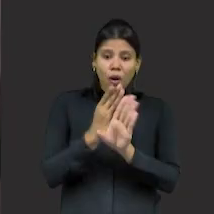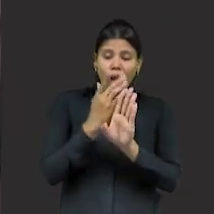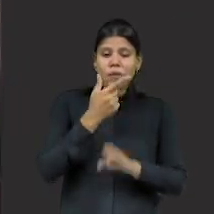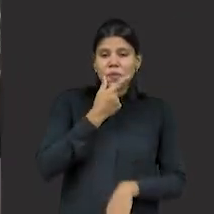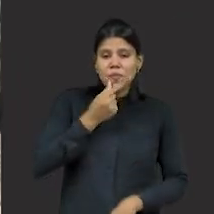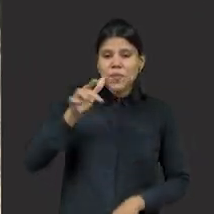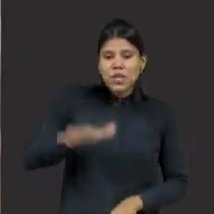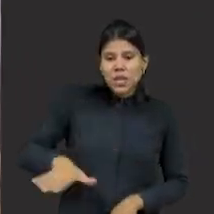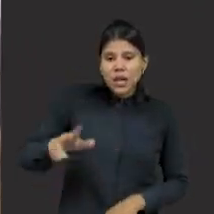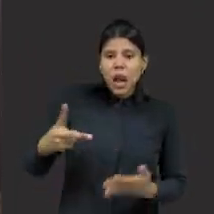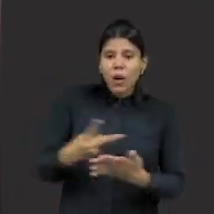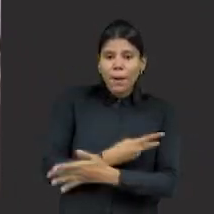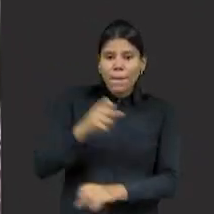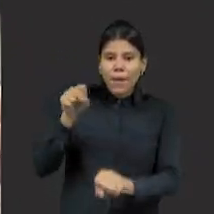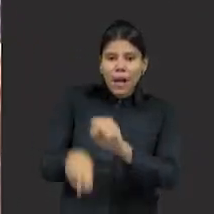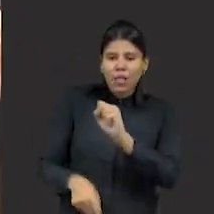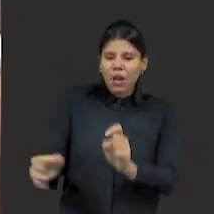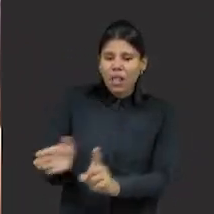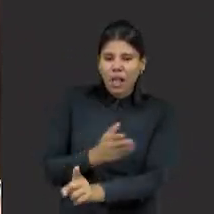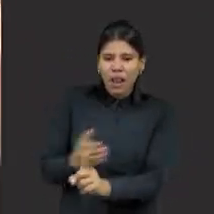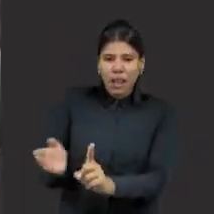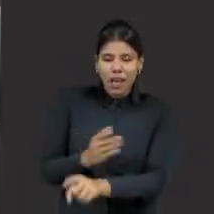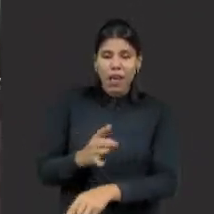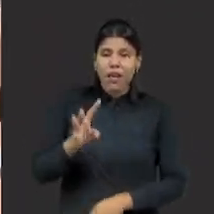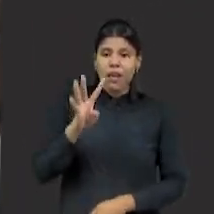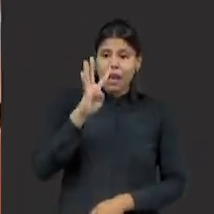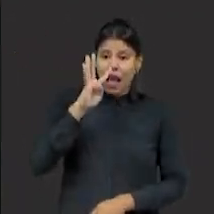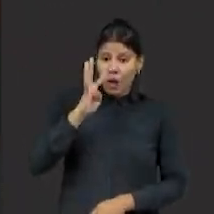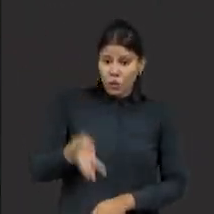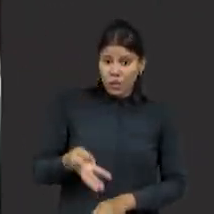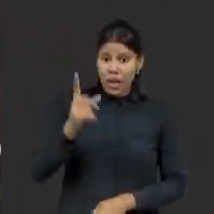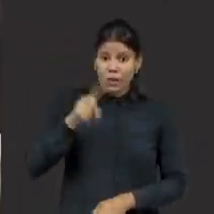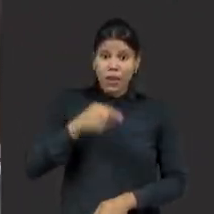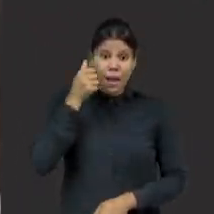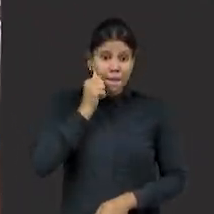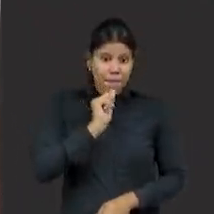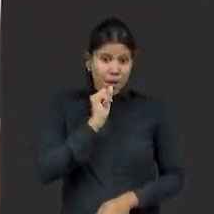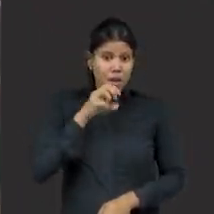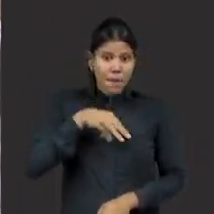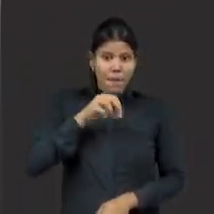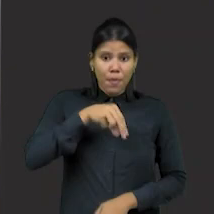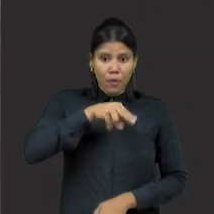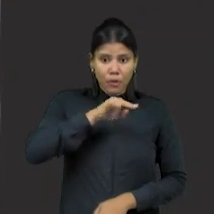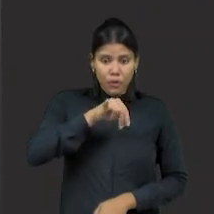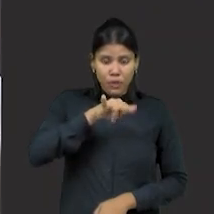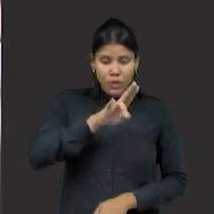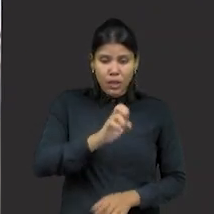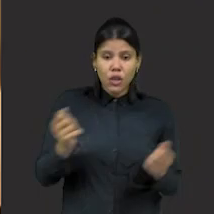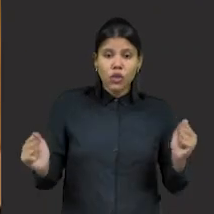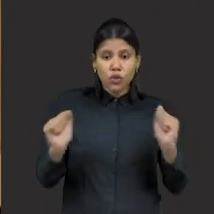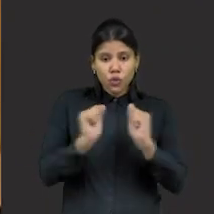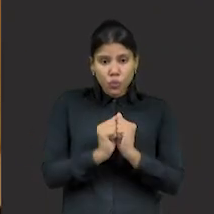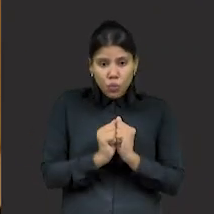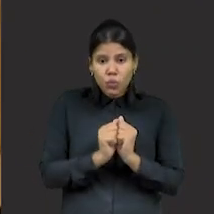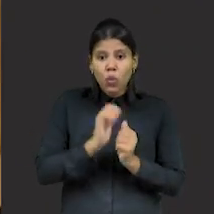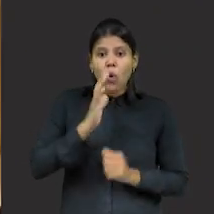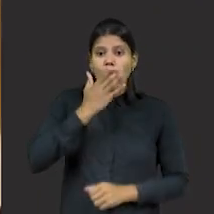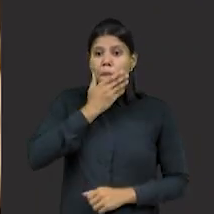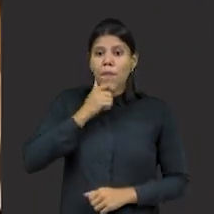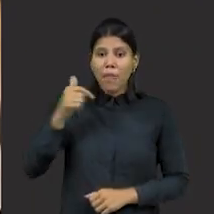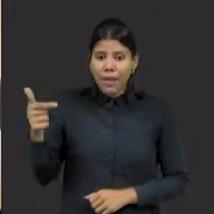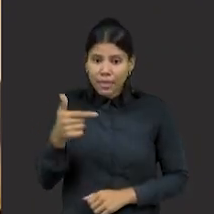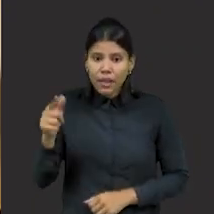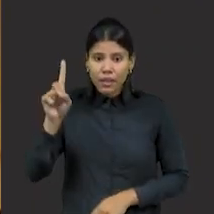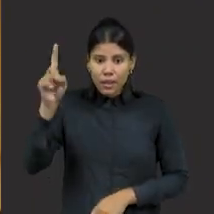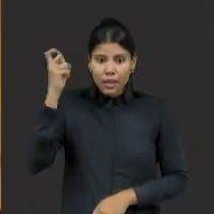2021. Os acusados do crime são a mãe de Henry, Monique Medeiros, e o padrasto do menino, o ex-vereador do Rio de